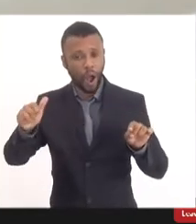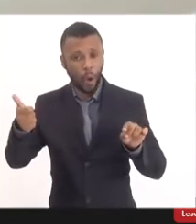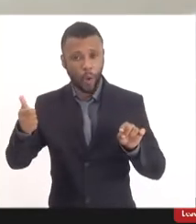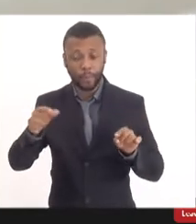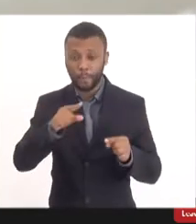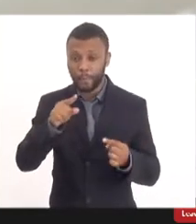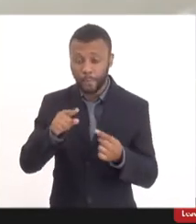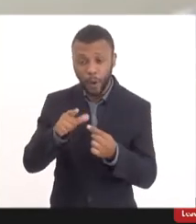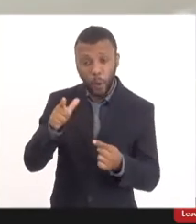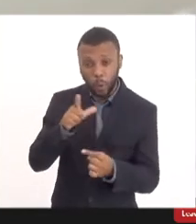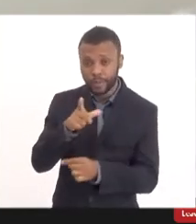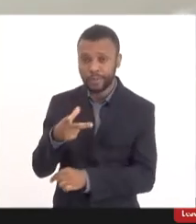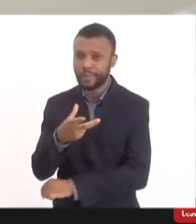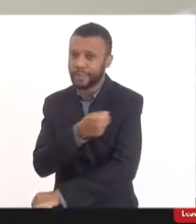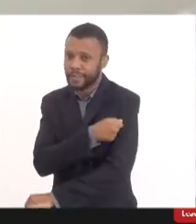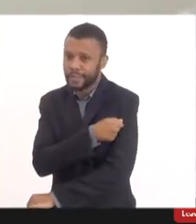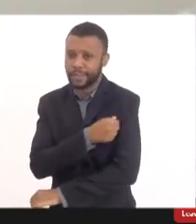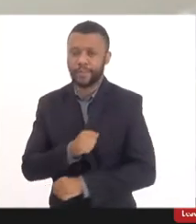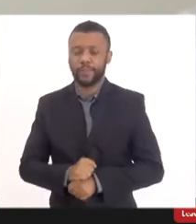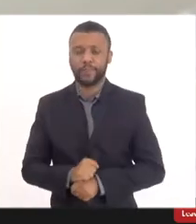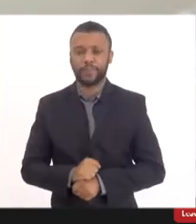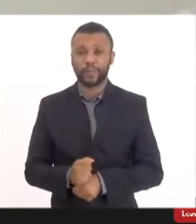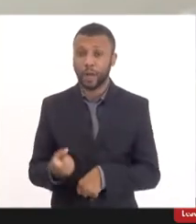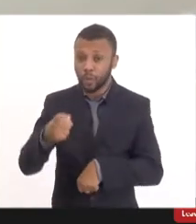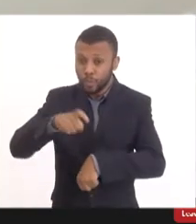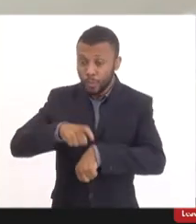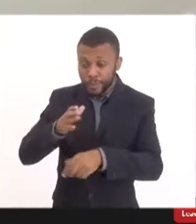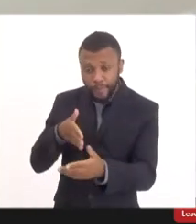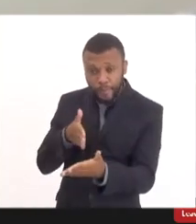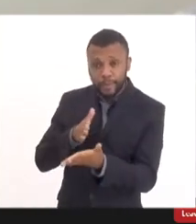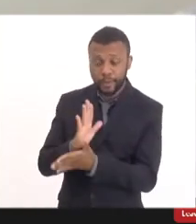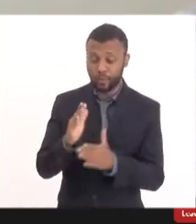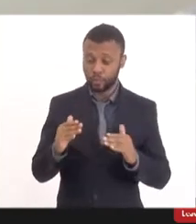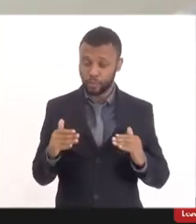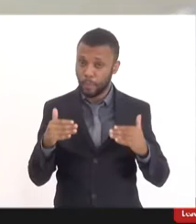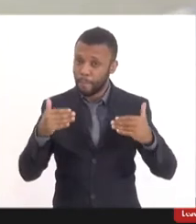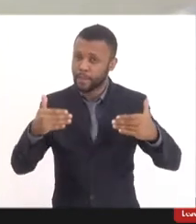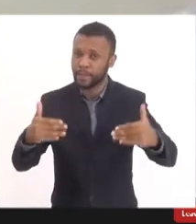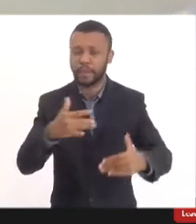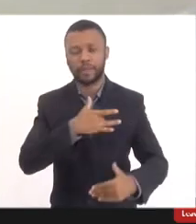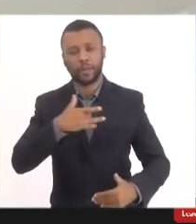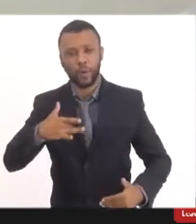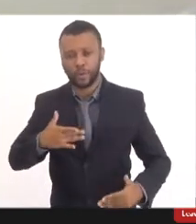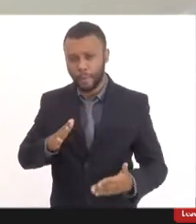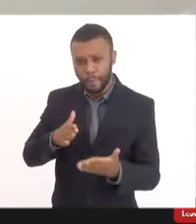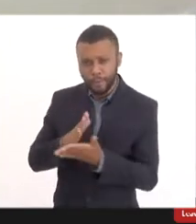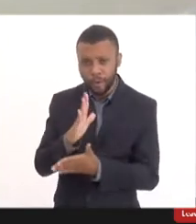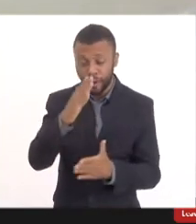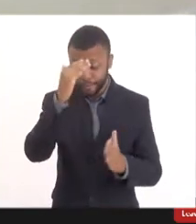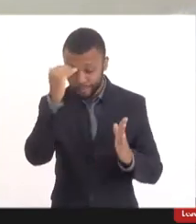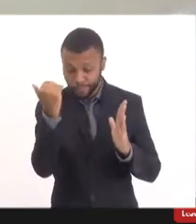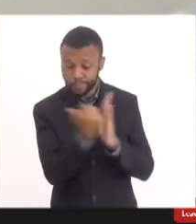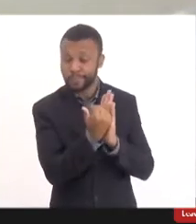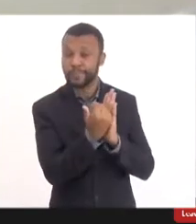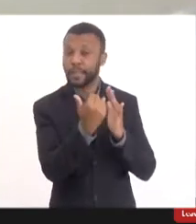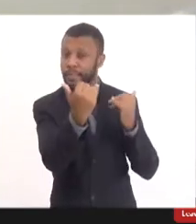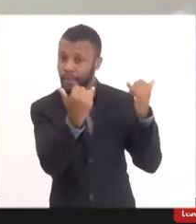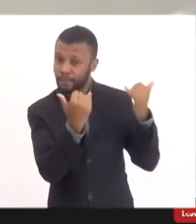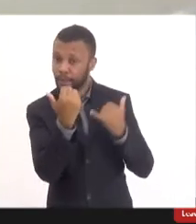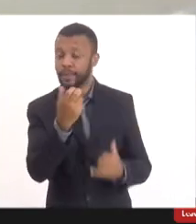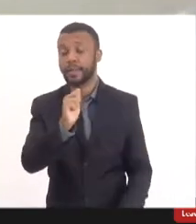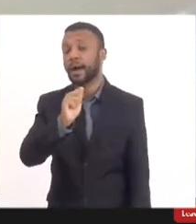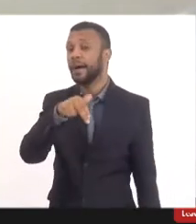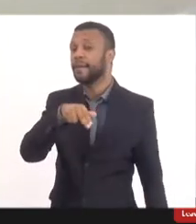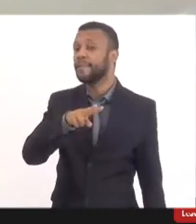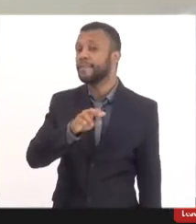Ministério da Saúde, assim que ele aprovou a vacinação com base nos dados da Anvisa, autorização de